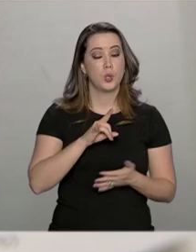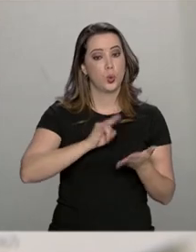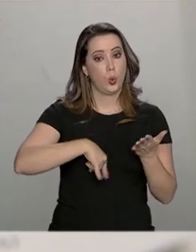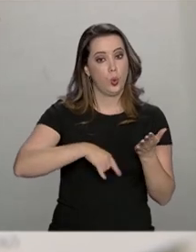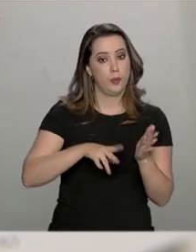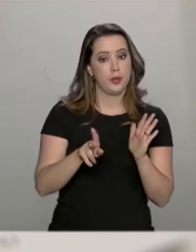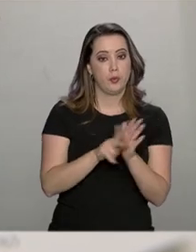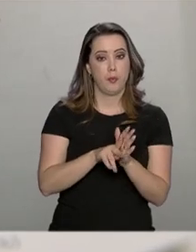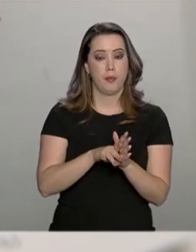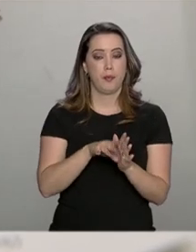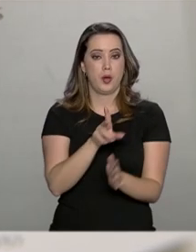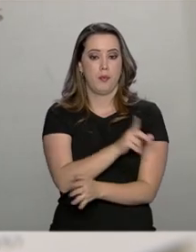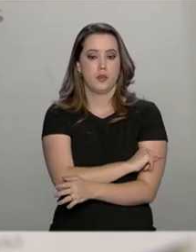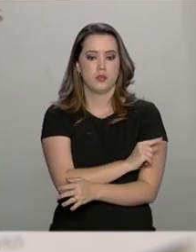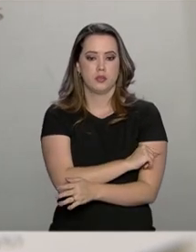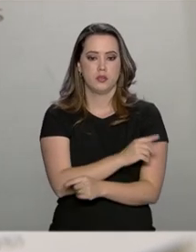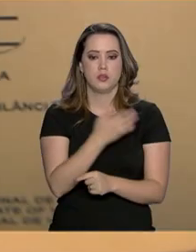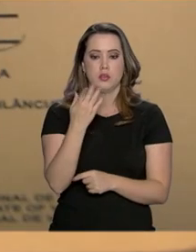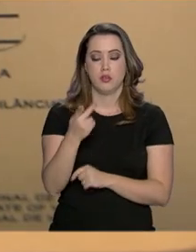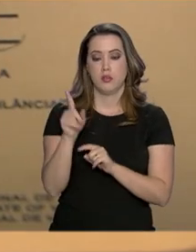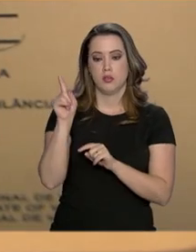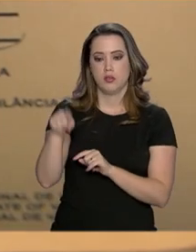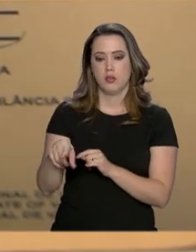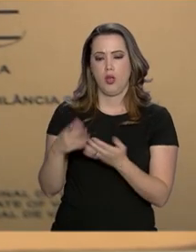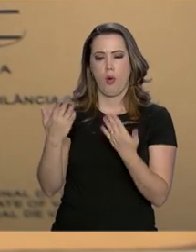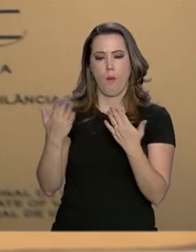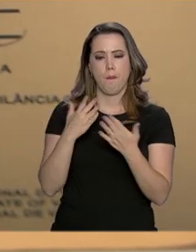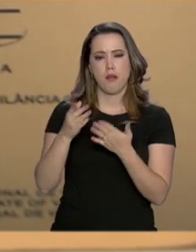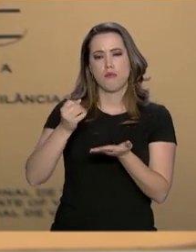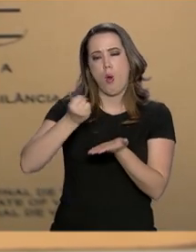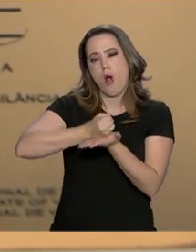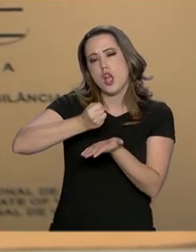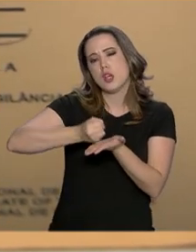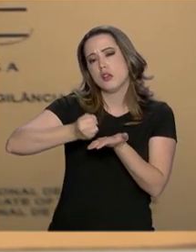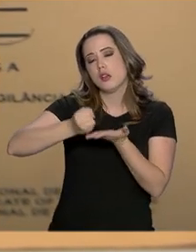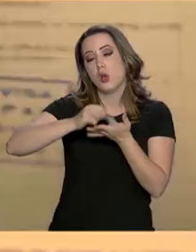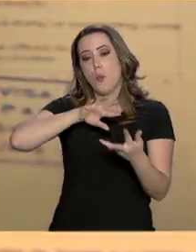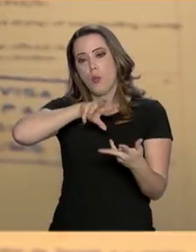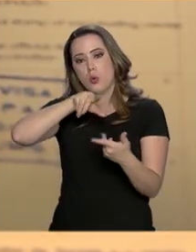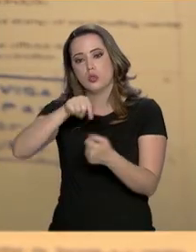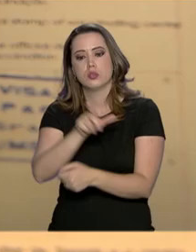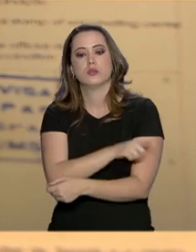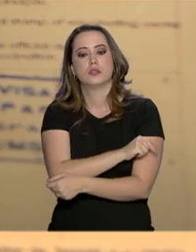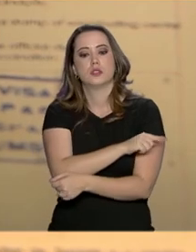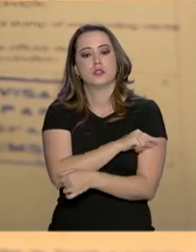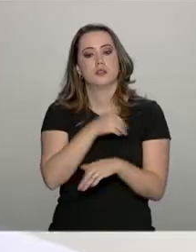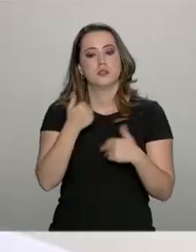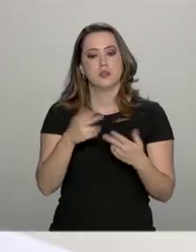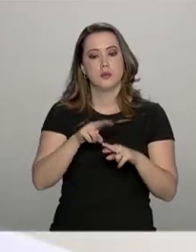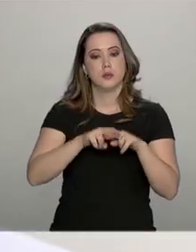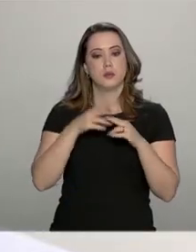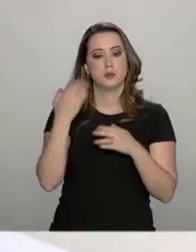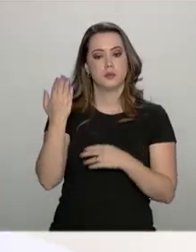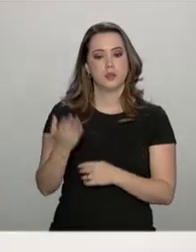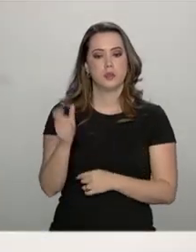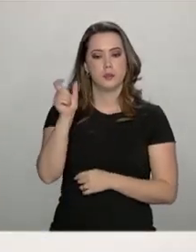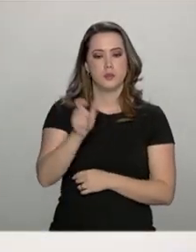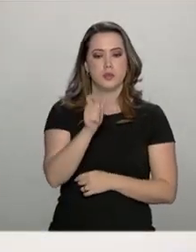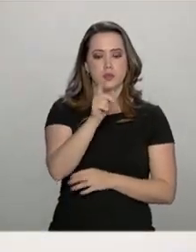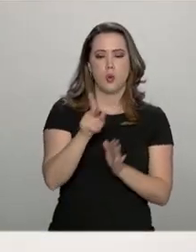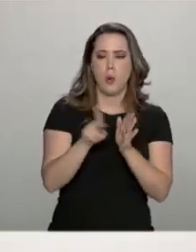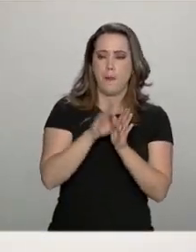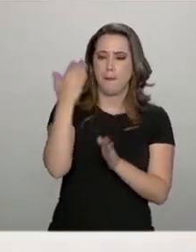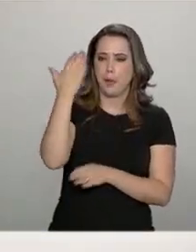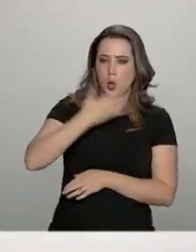Internacional de Vacinação ou Profilaxia é uma espécie de carteirinha internacional de vacinação. Por meio dela, o cidadão